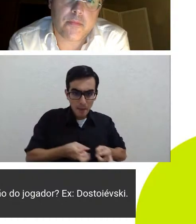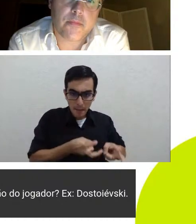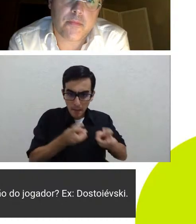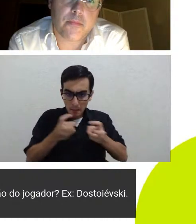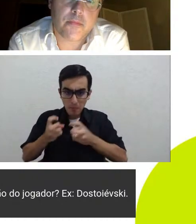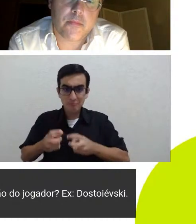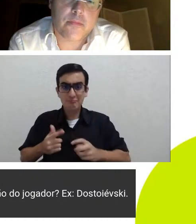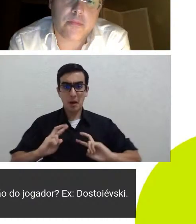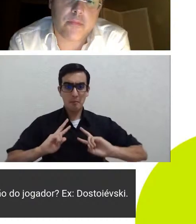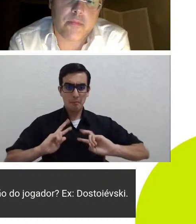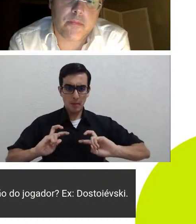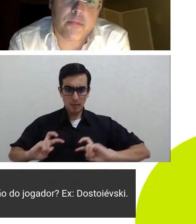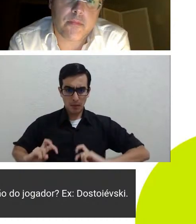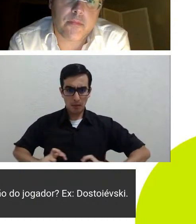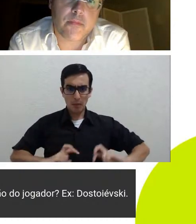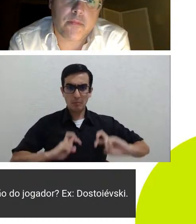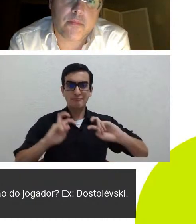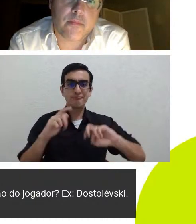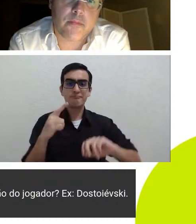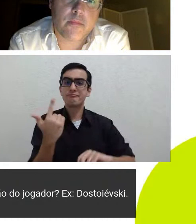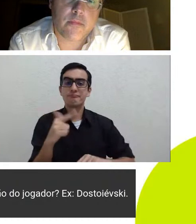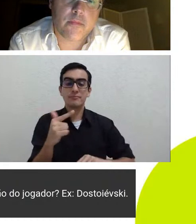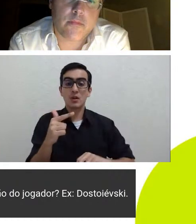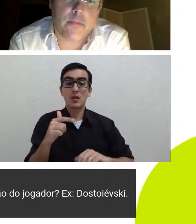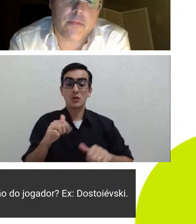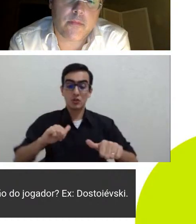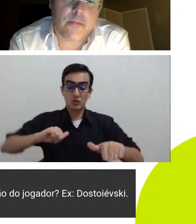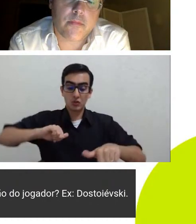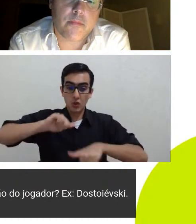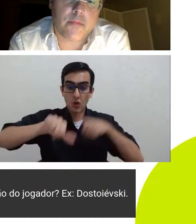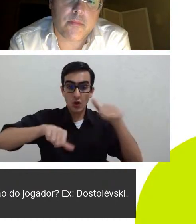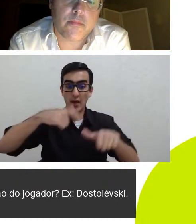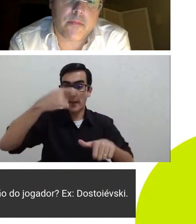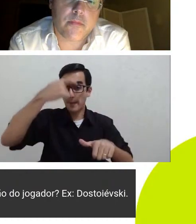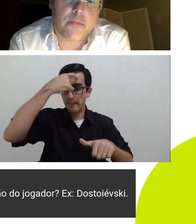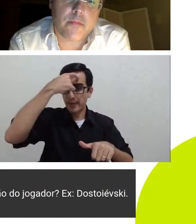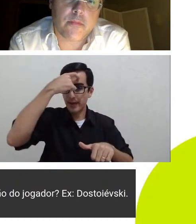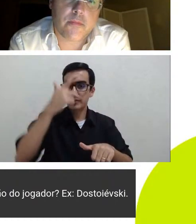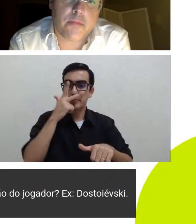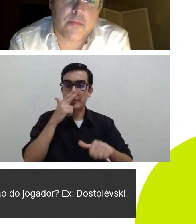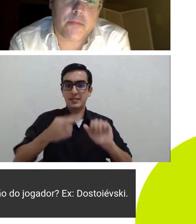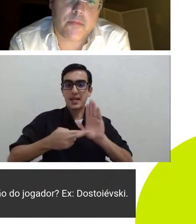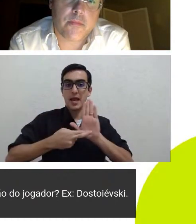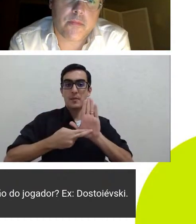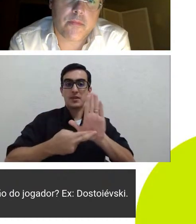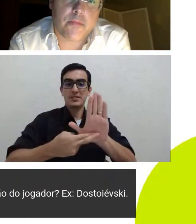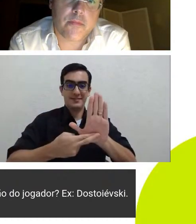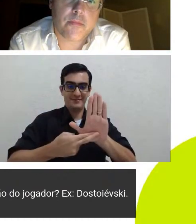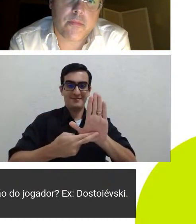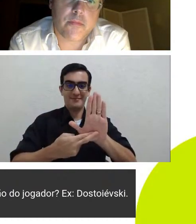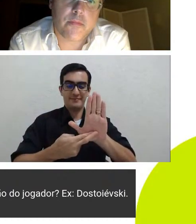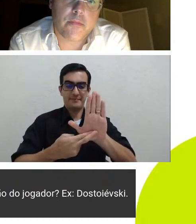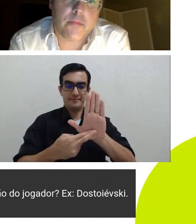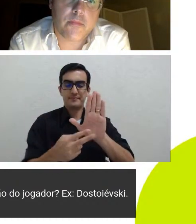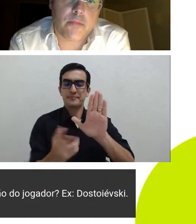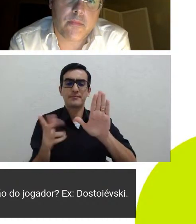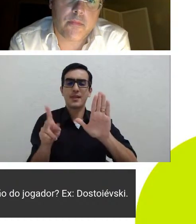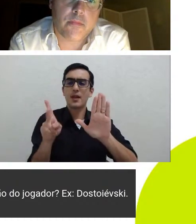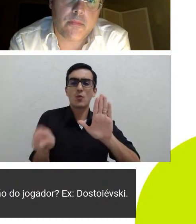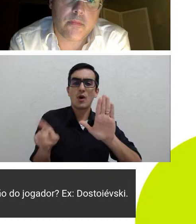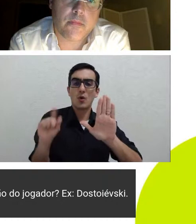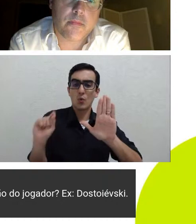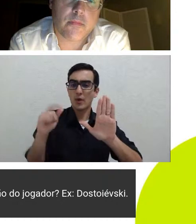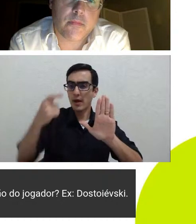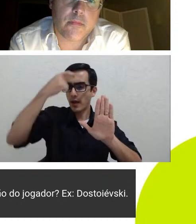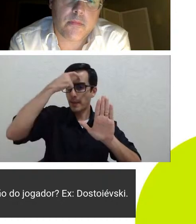para a mente e tomar uma forma de representação não é ao mesmo tempo que vem da